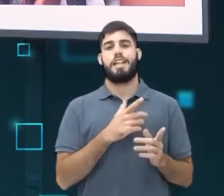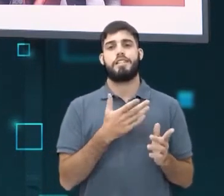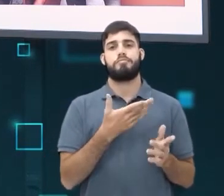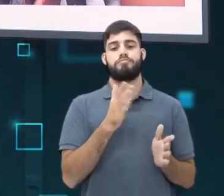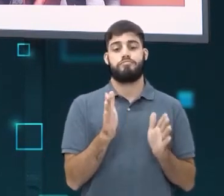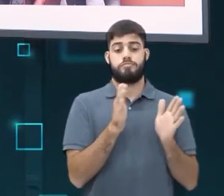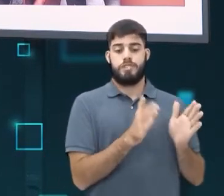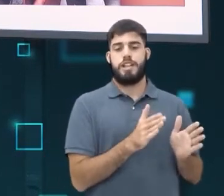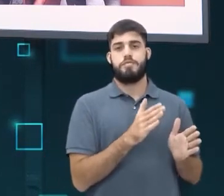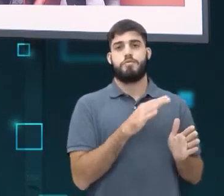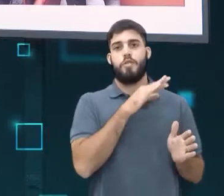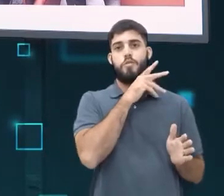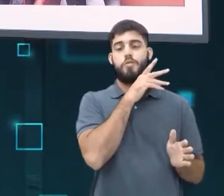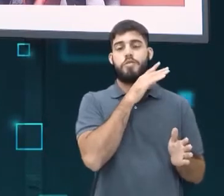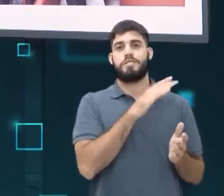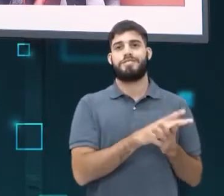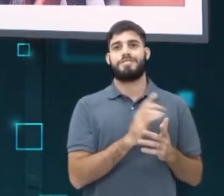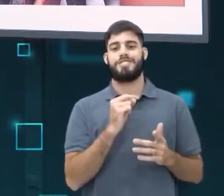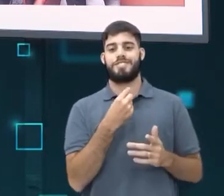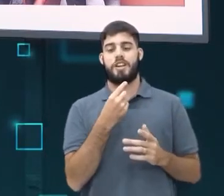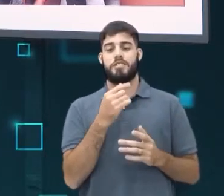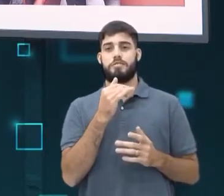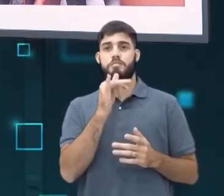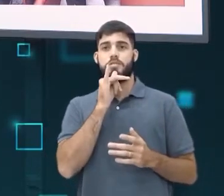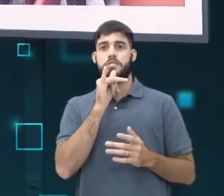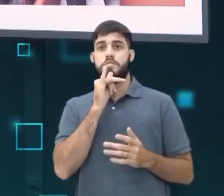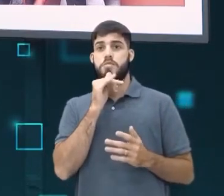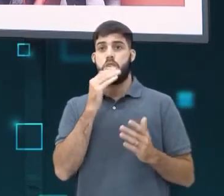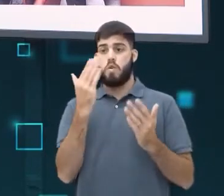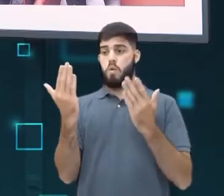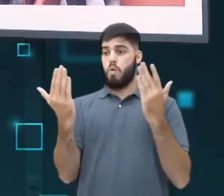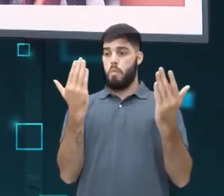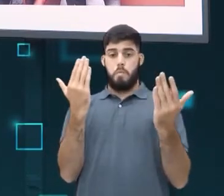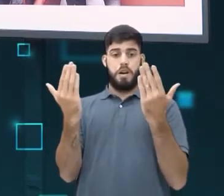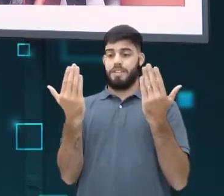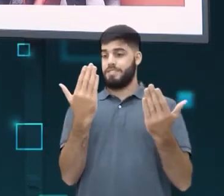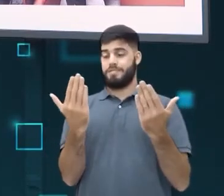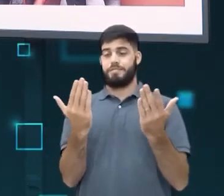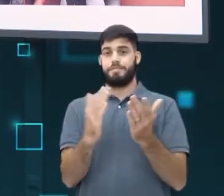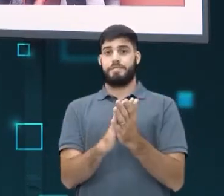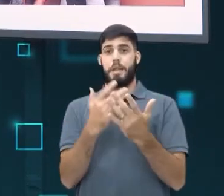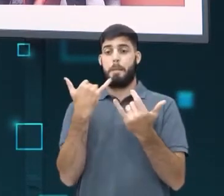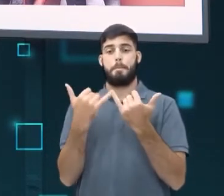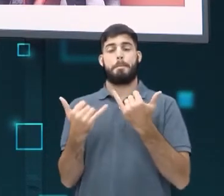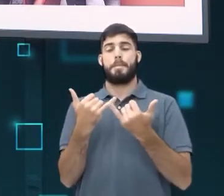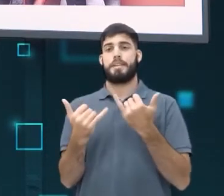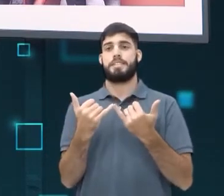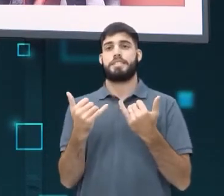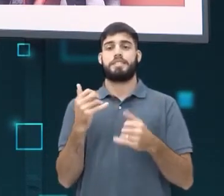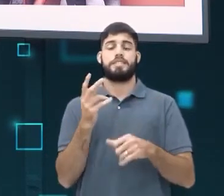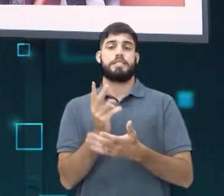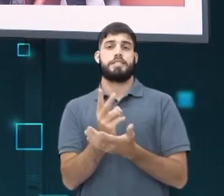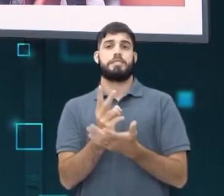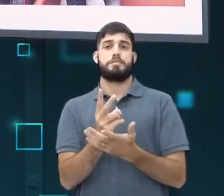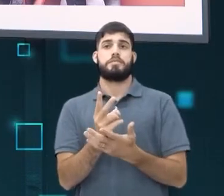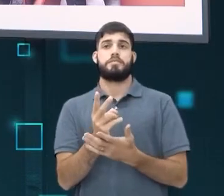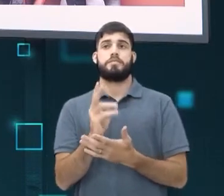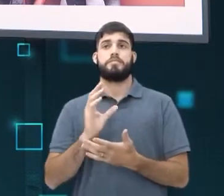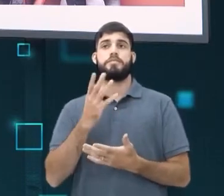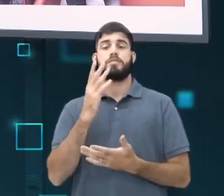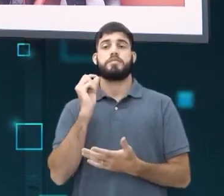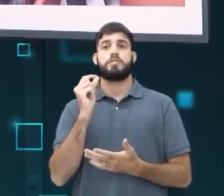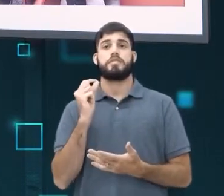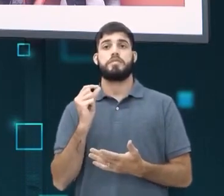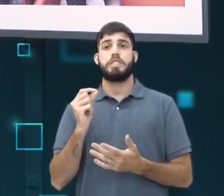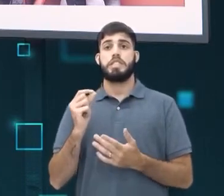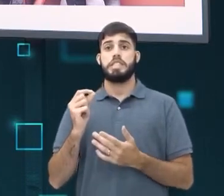começa a se comparar muito mais com essas pessoas. E aí a gente quer parecer cada vez mais. Acontece que vem uma